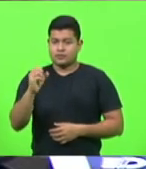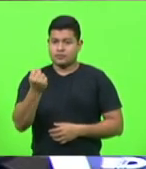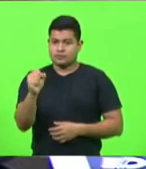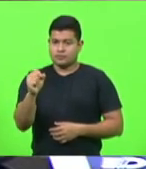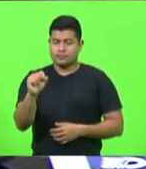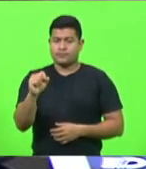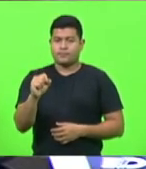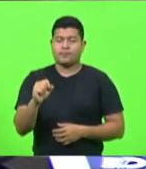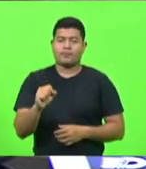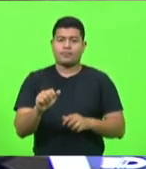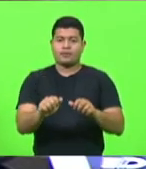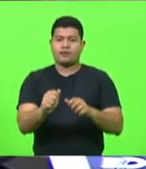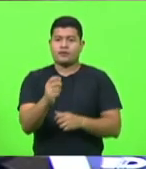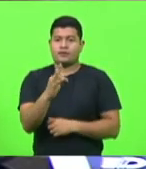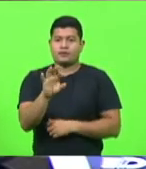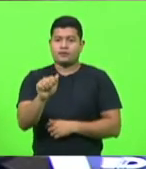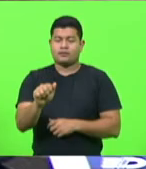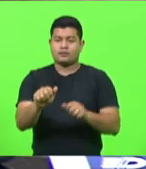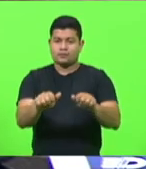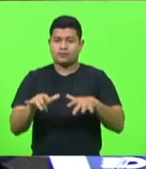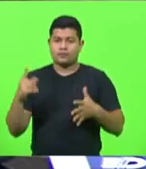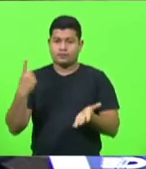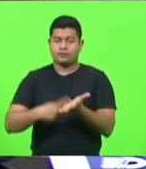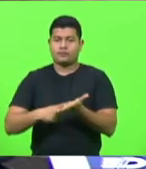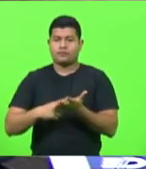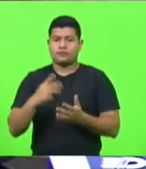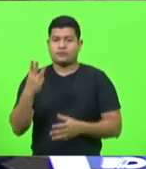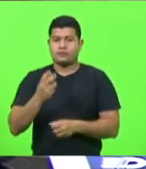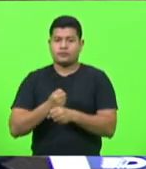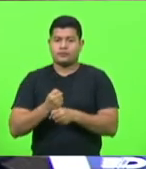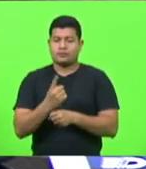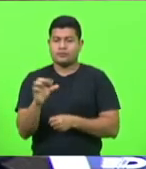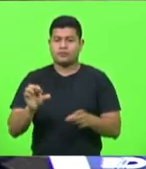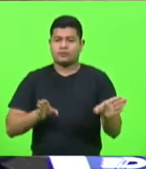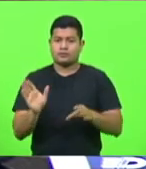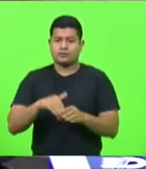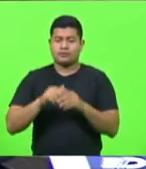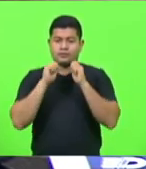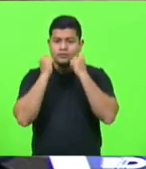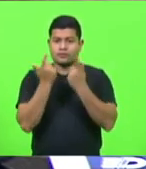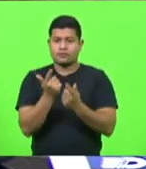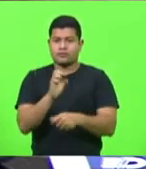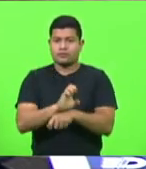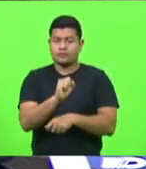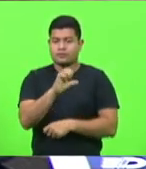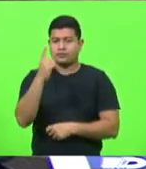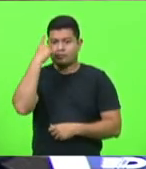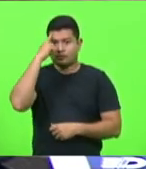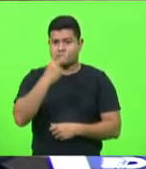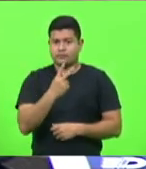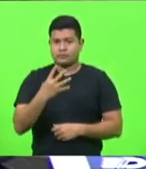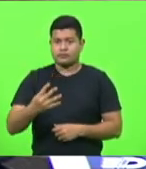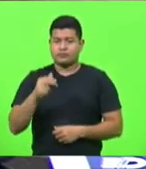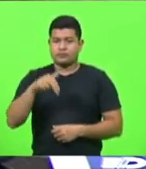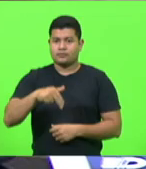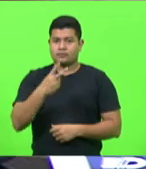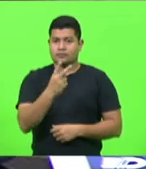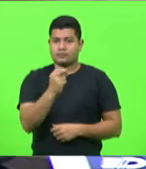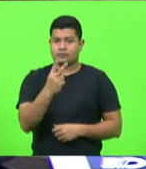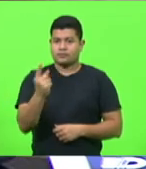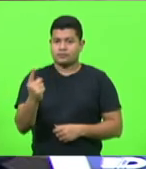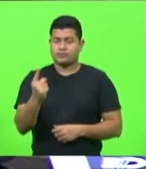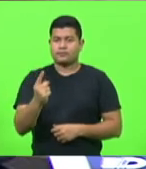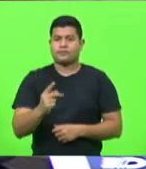sessão ordinária da terceira sessão legislativa da 19ª Legislatura da Assembleia Legislativa do Estado de Santa Catarina, realizada em 24 de novembro de 2021,